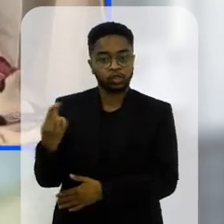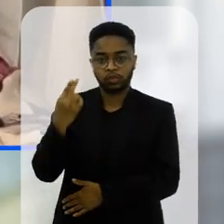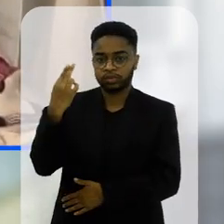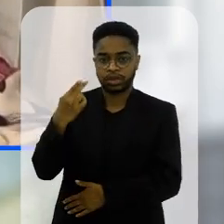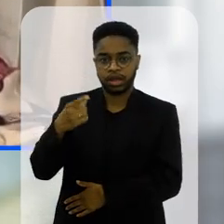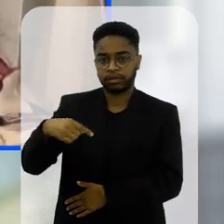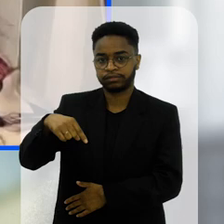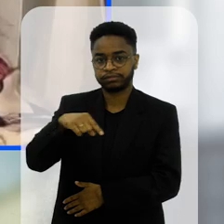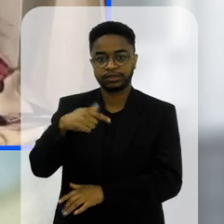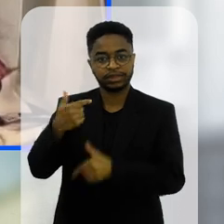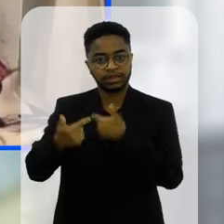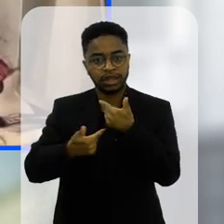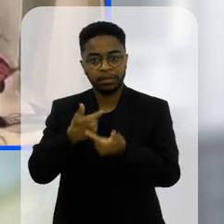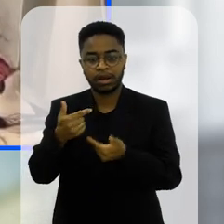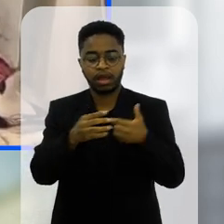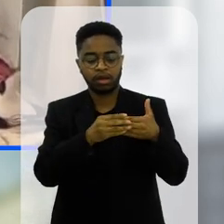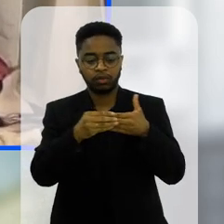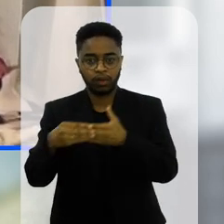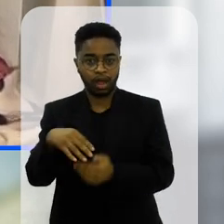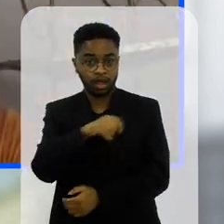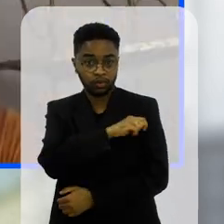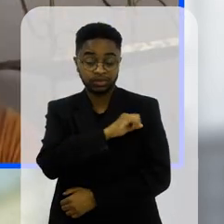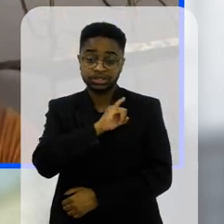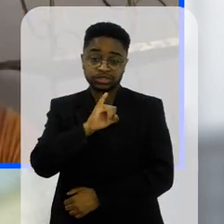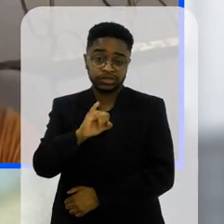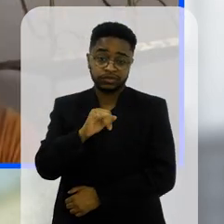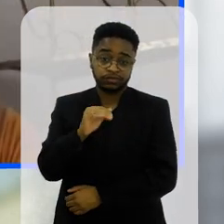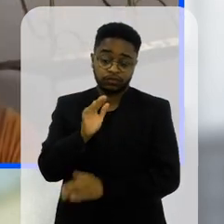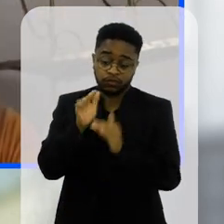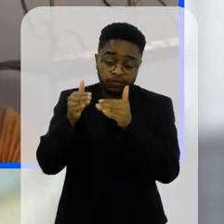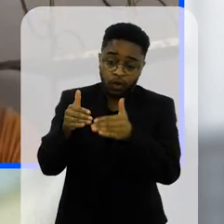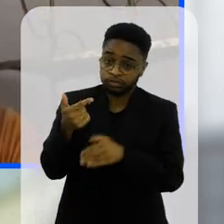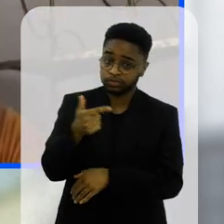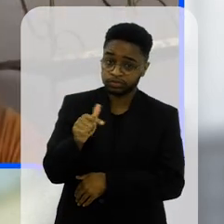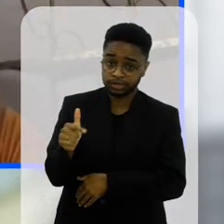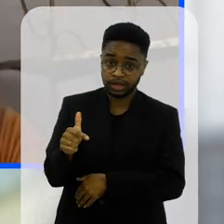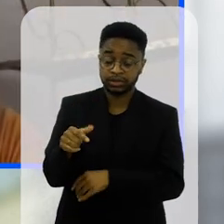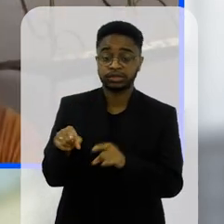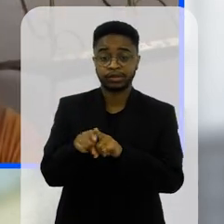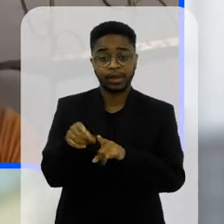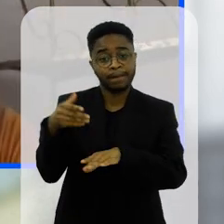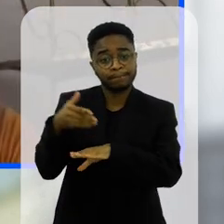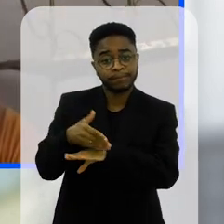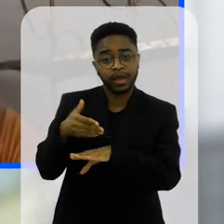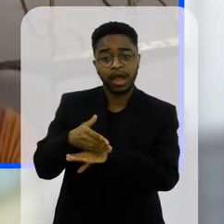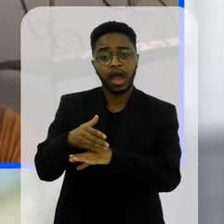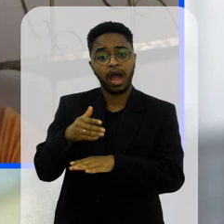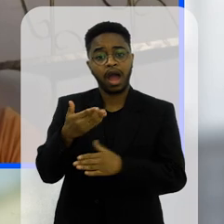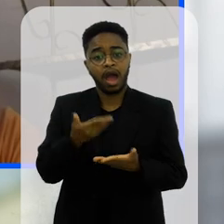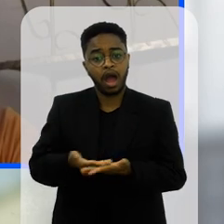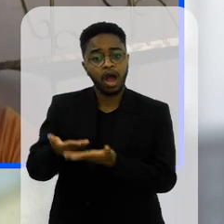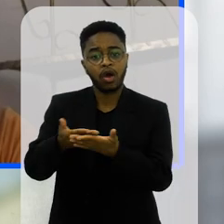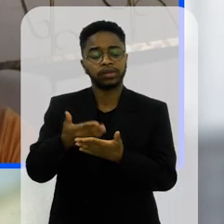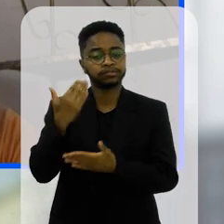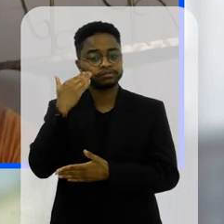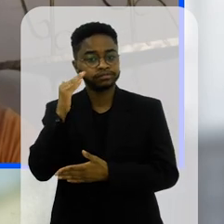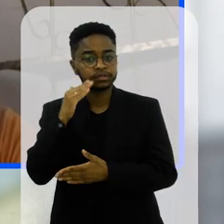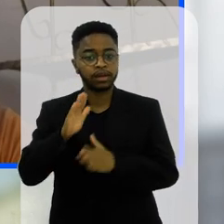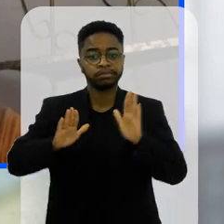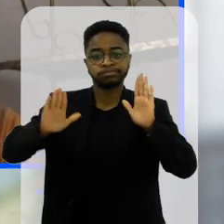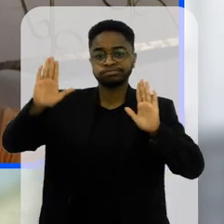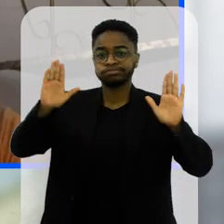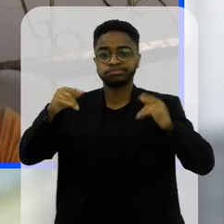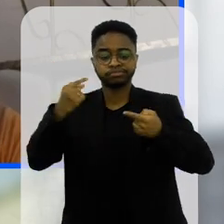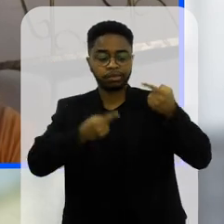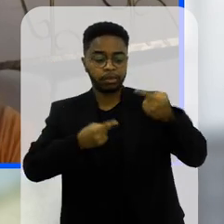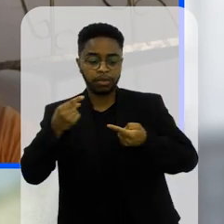como você fazer um trabalho direcionado se a criança não tem foco né então a participação das aulas o entendimento as discussões e os